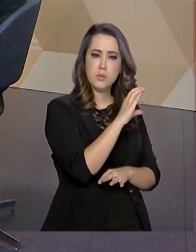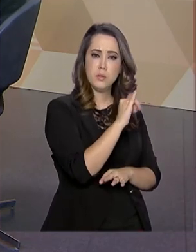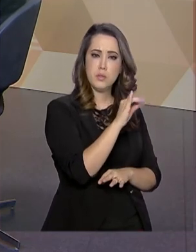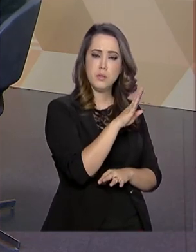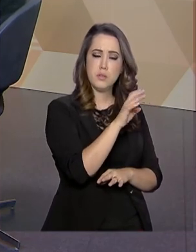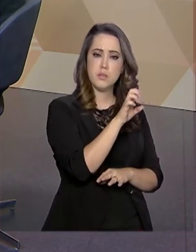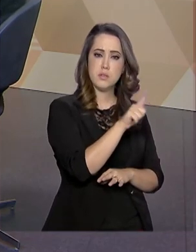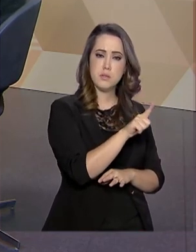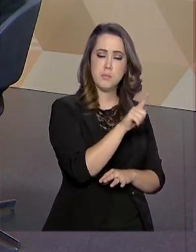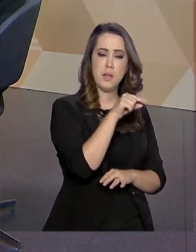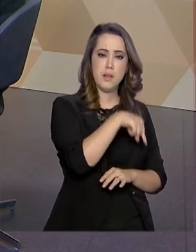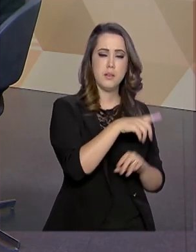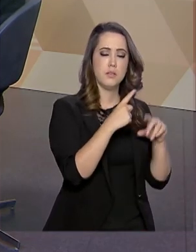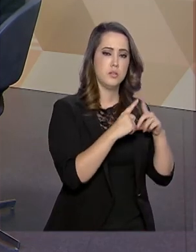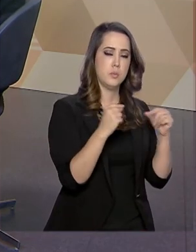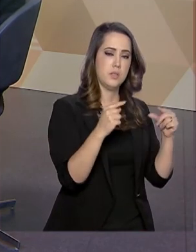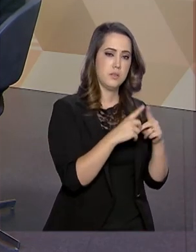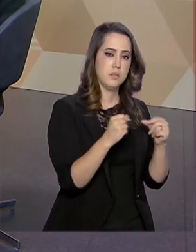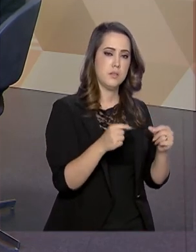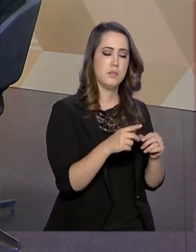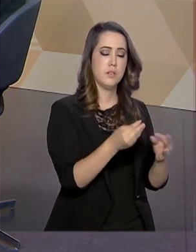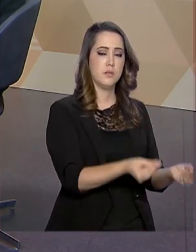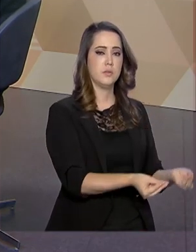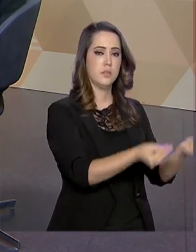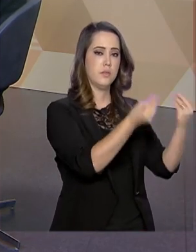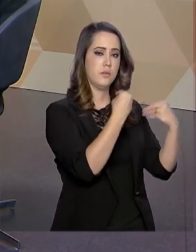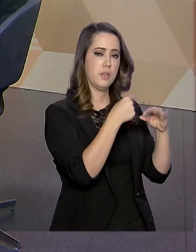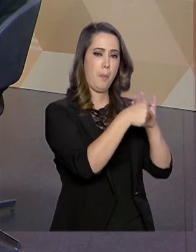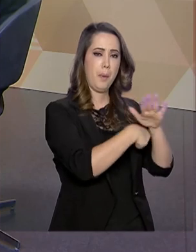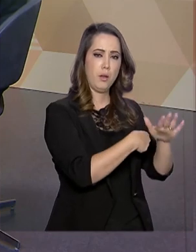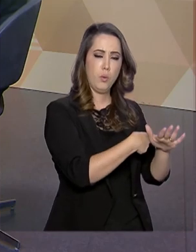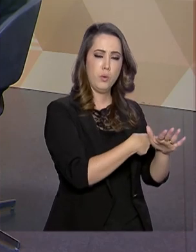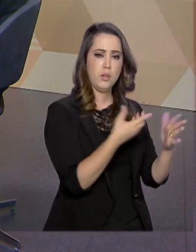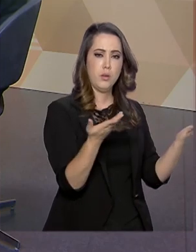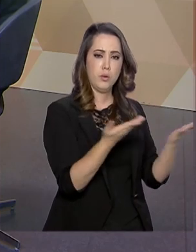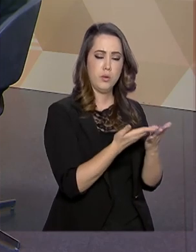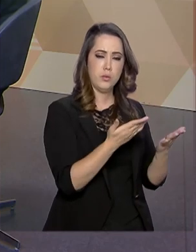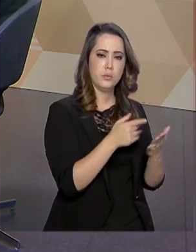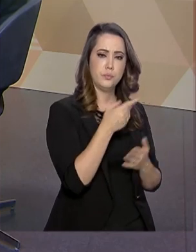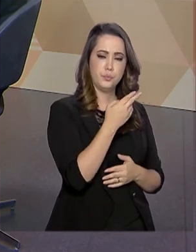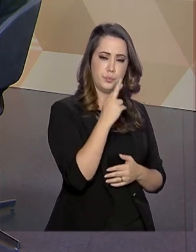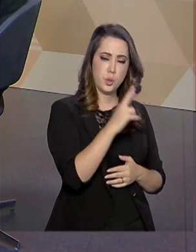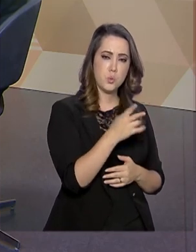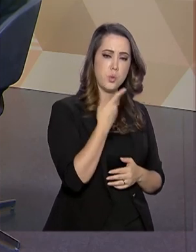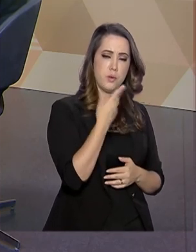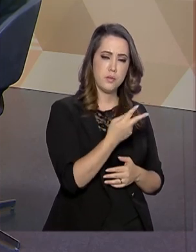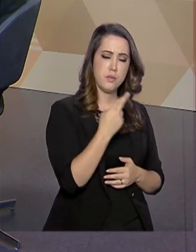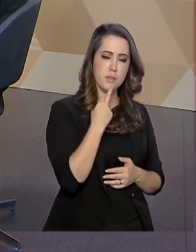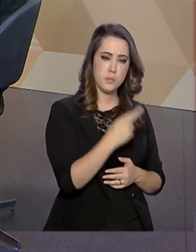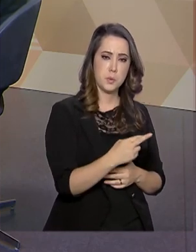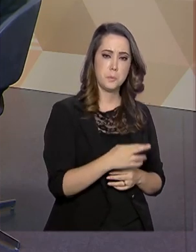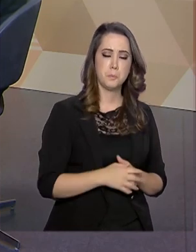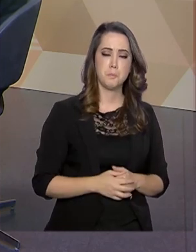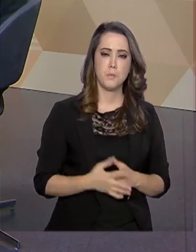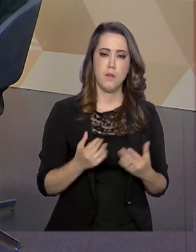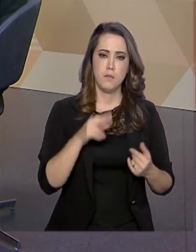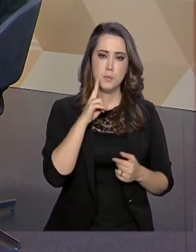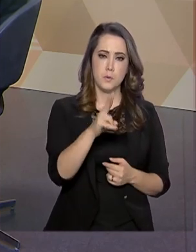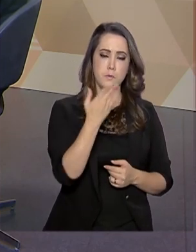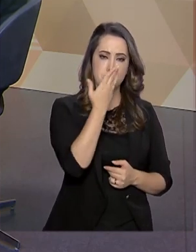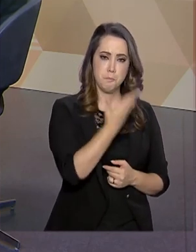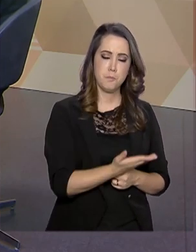doméstica e ela é aqui de Brasília. Ela vai trazer uma pergunta para o senhor. Vamos ver aqui a